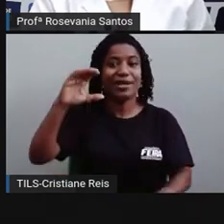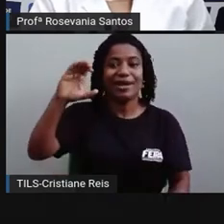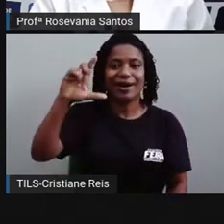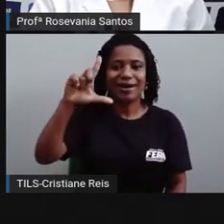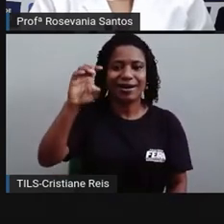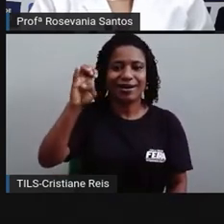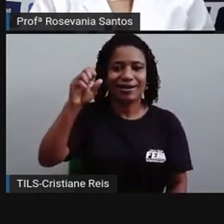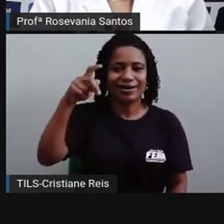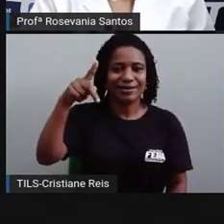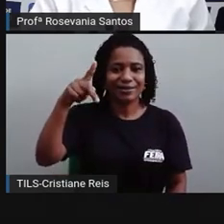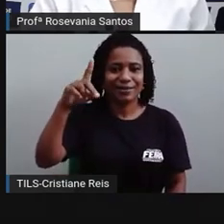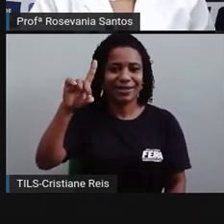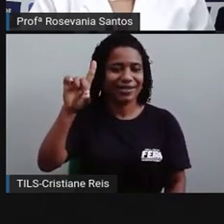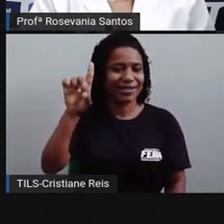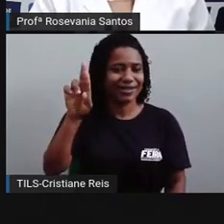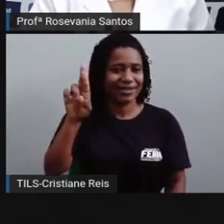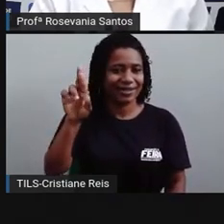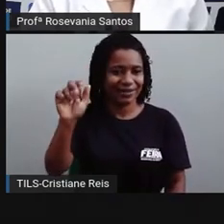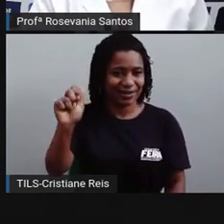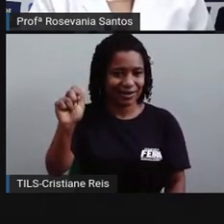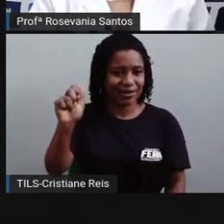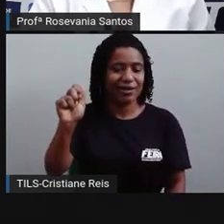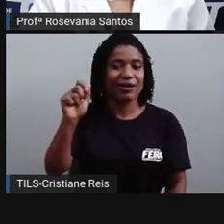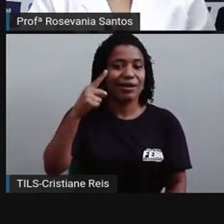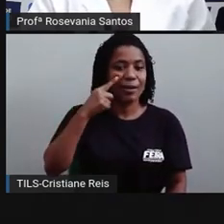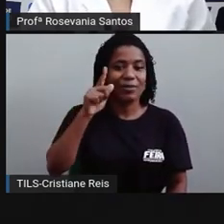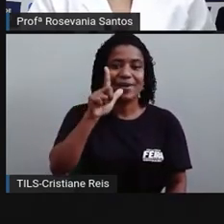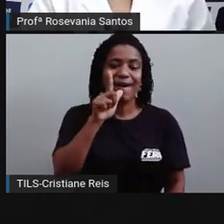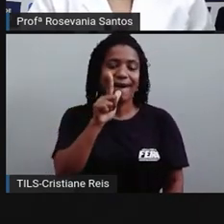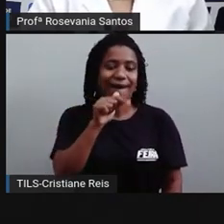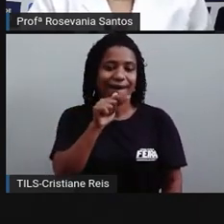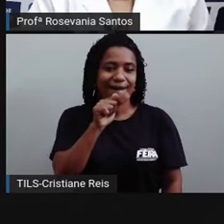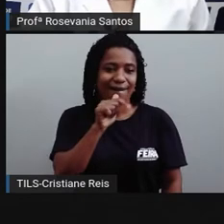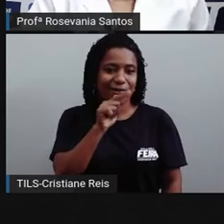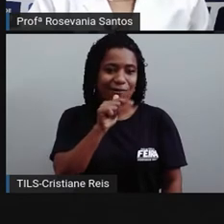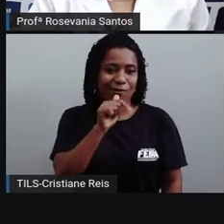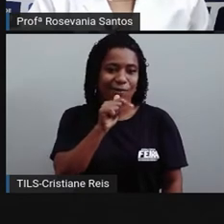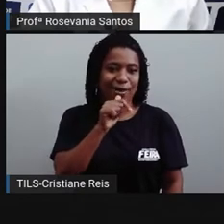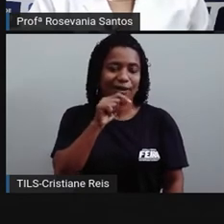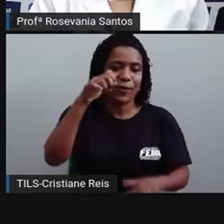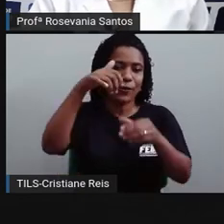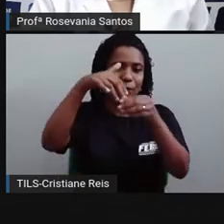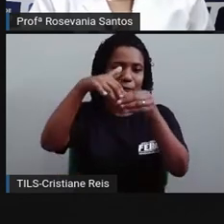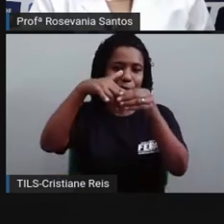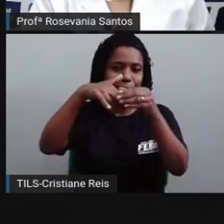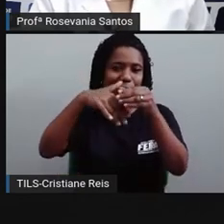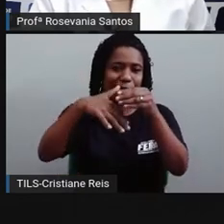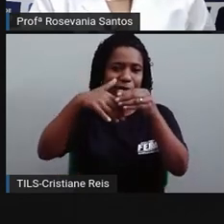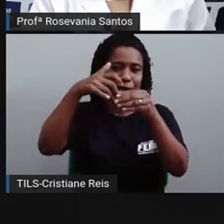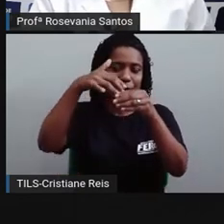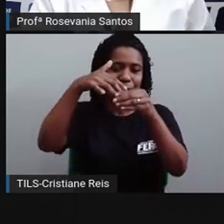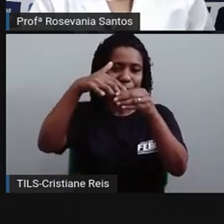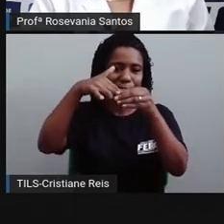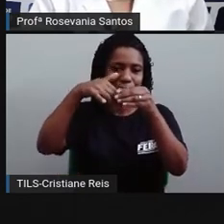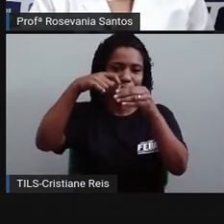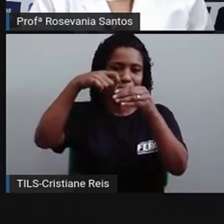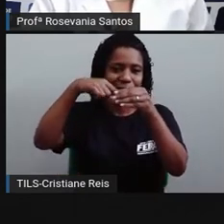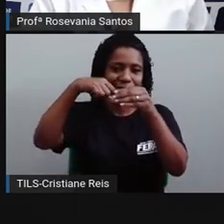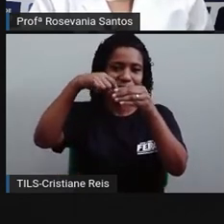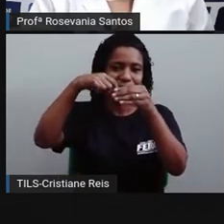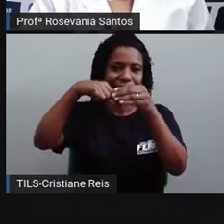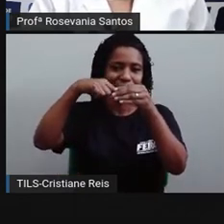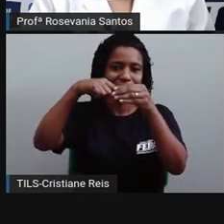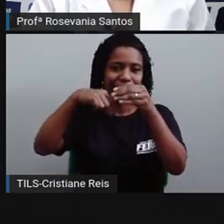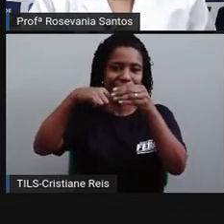não era a terra, né? Que tinha, era a água que usava aí, um dos objetos mais antigos de medir o tempo, também conhecido